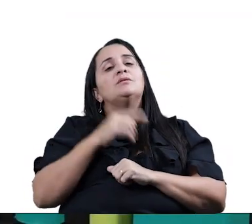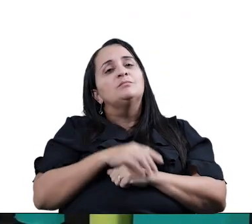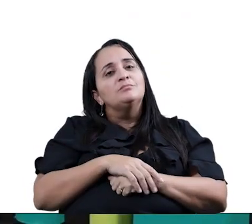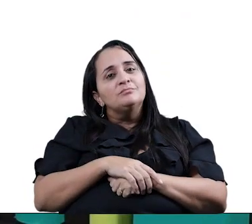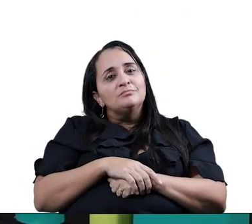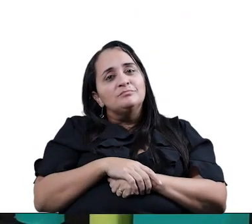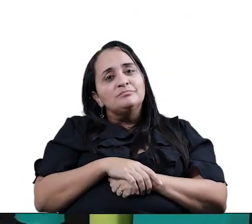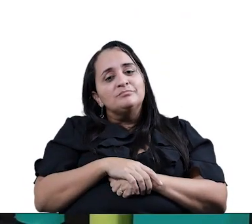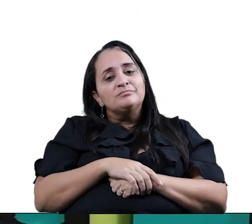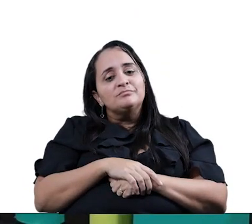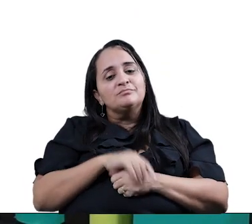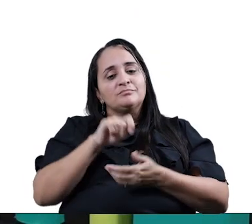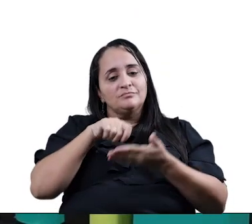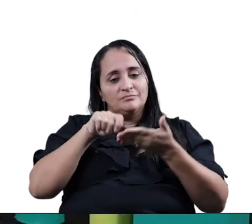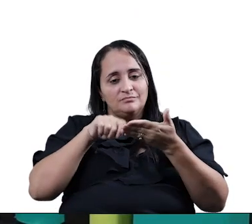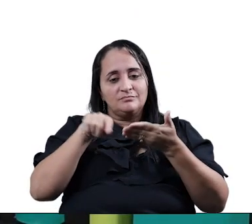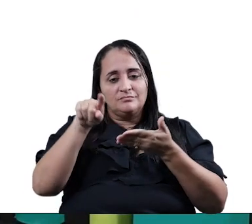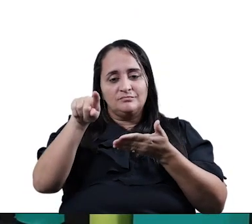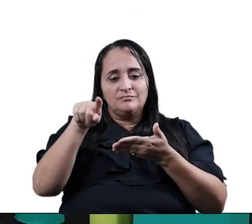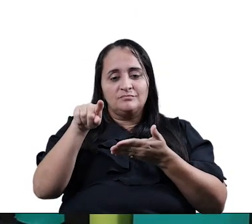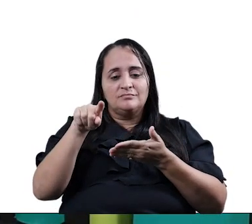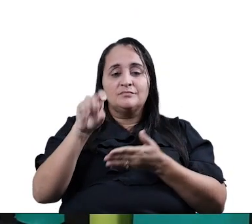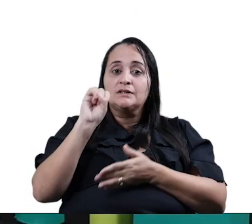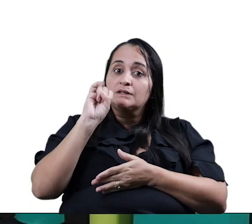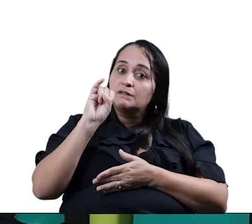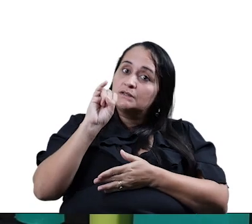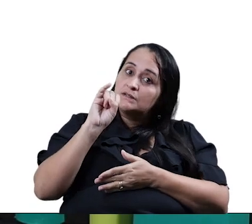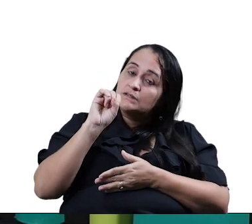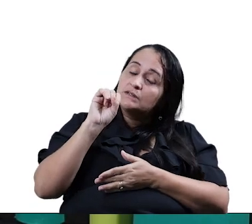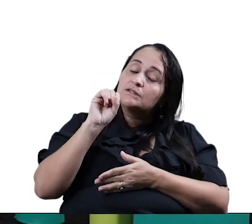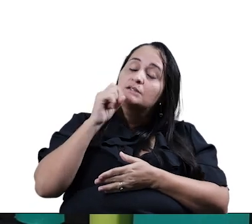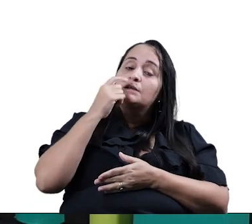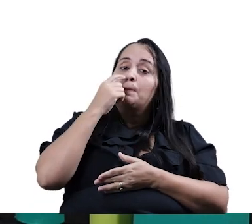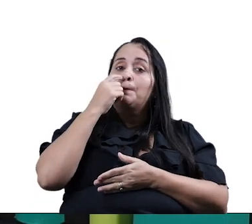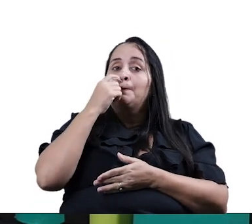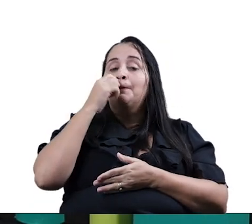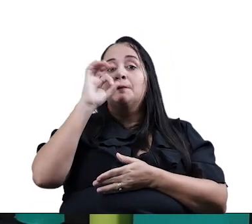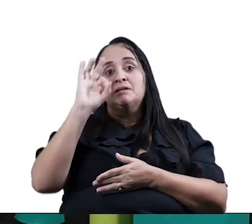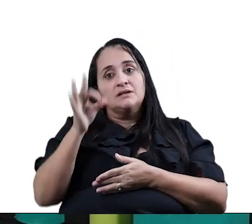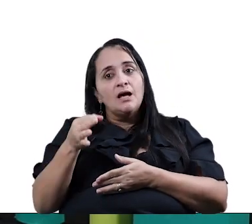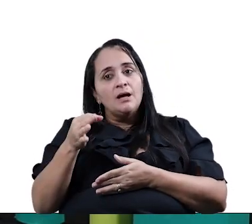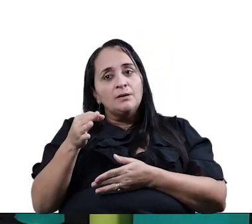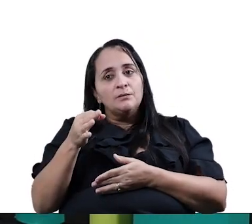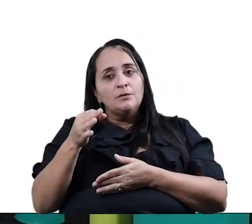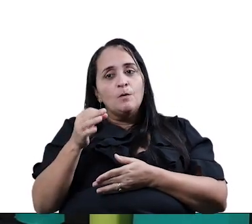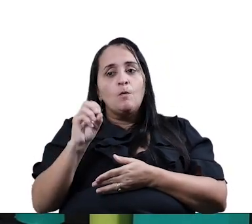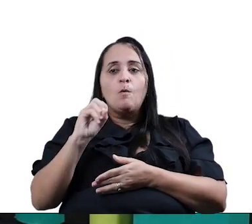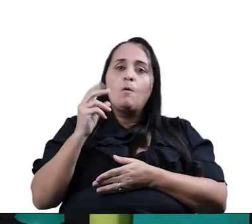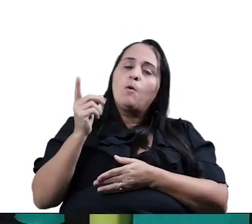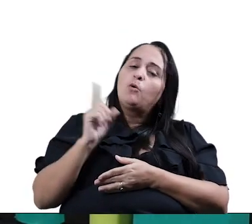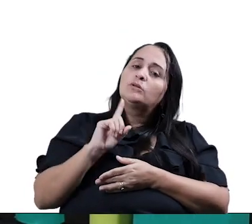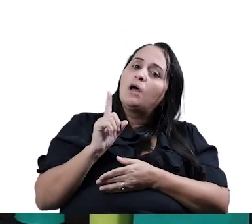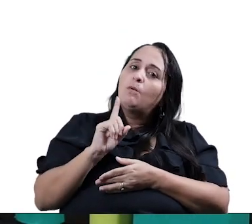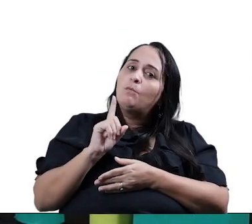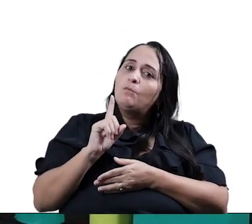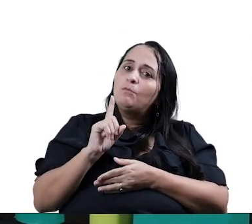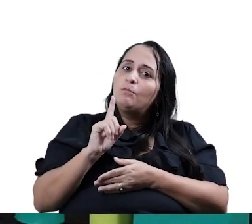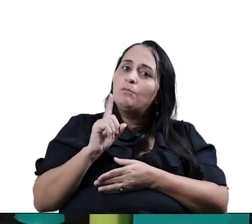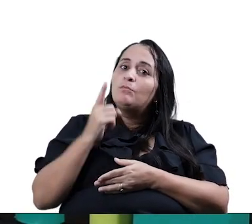Anota aí No caderno de vocês Se acha Que está Certo Ou não